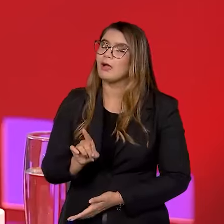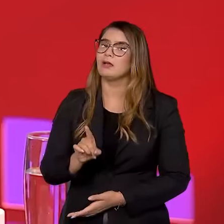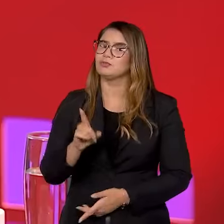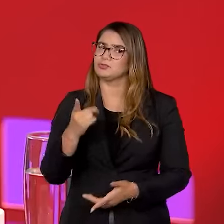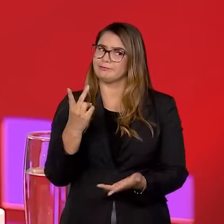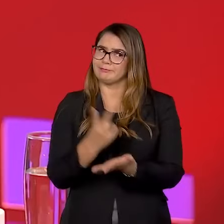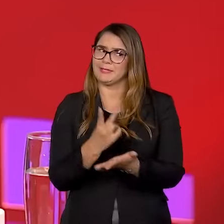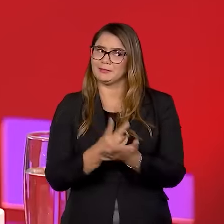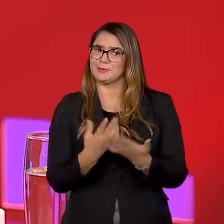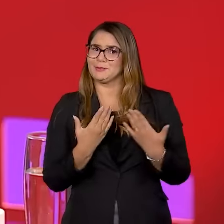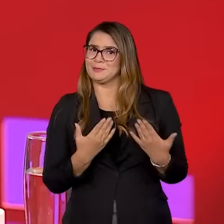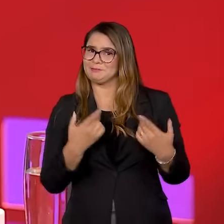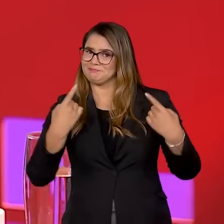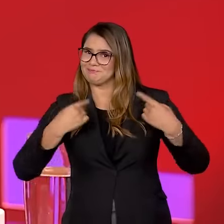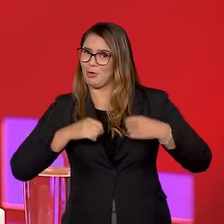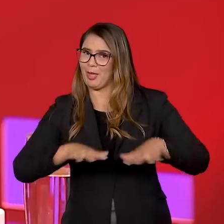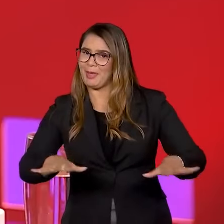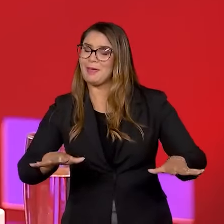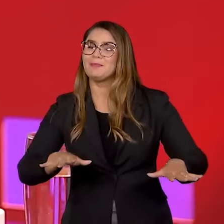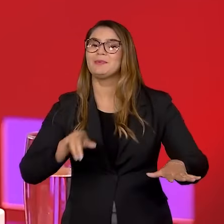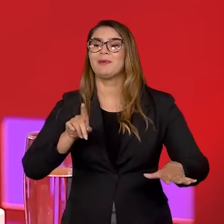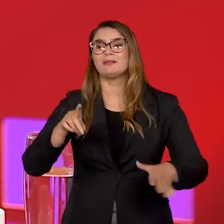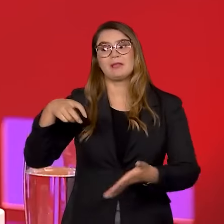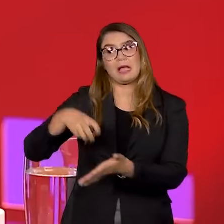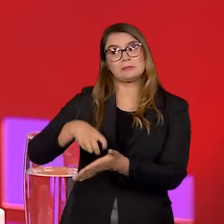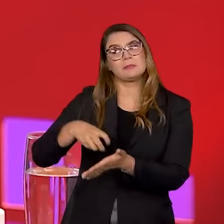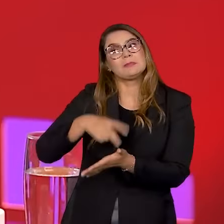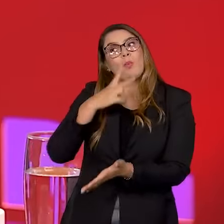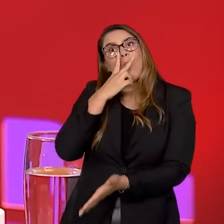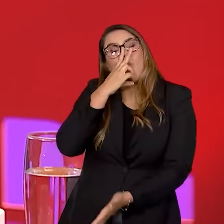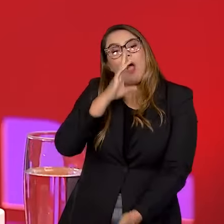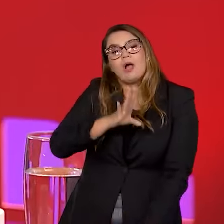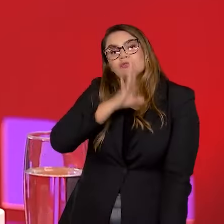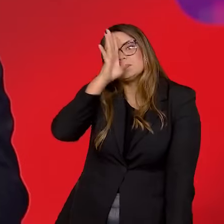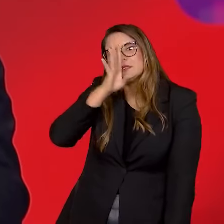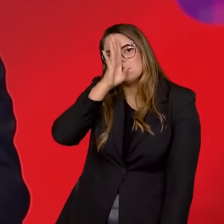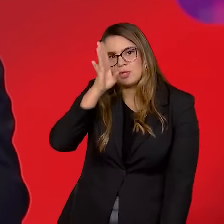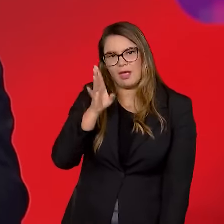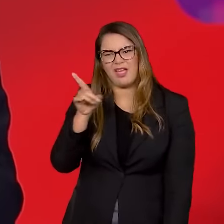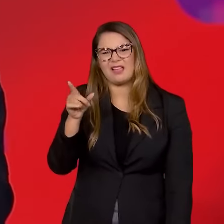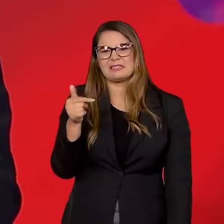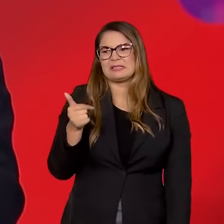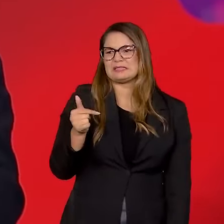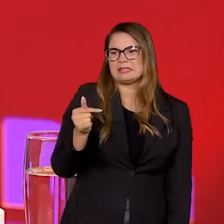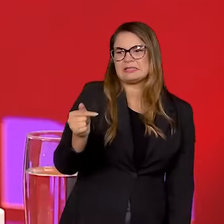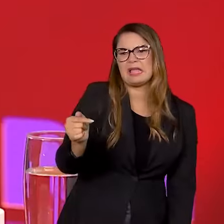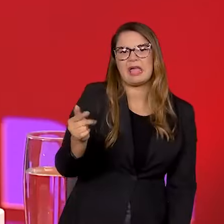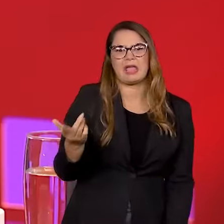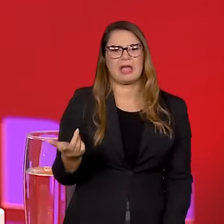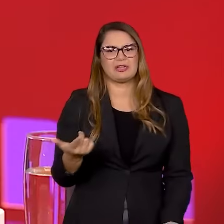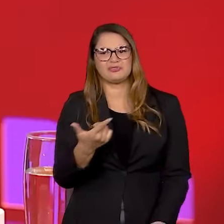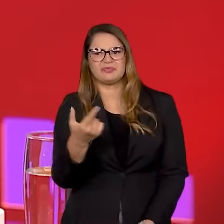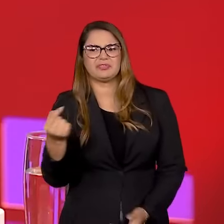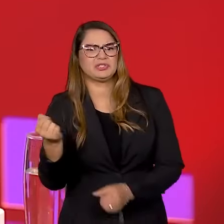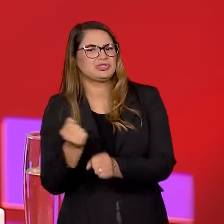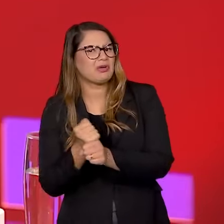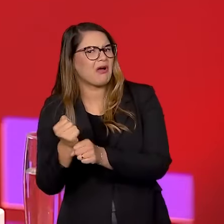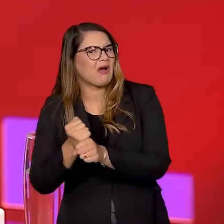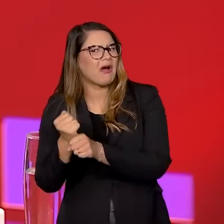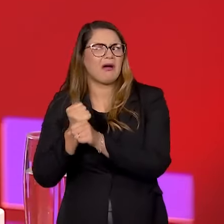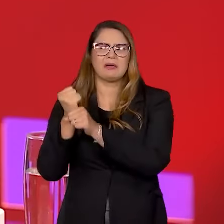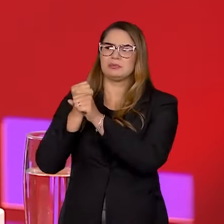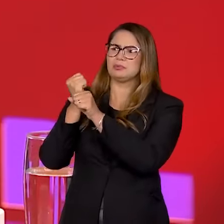polêmico, talvez as penas tenham sido exageradas, né? Essas de 17, 20 anos? 17, 20 anos, veja, penas